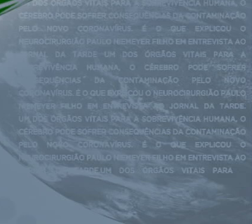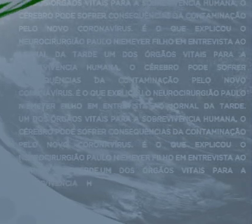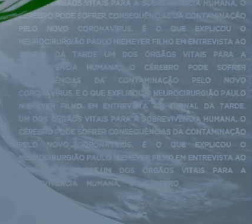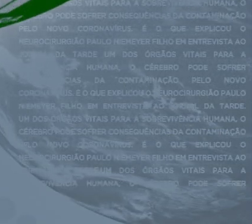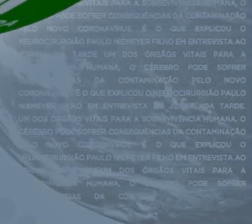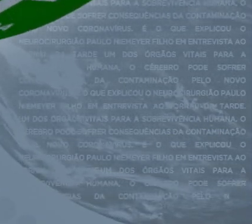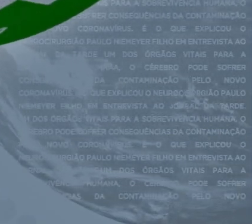Música Música